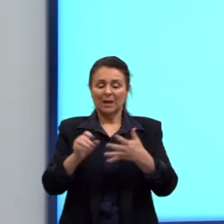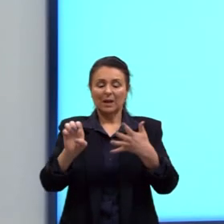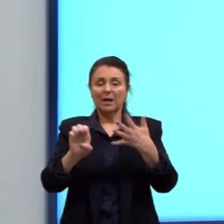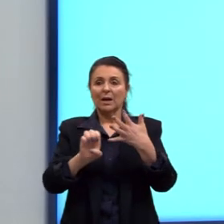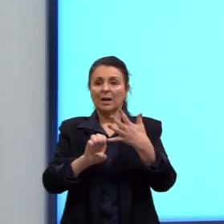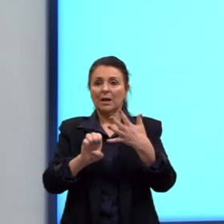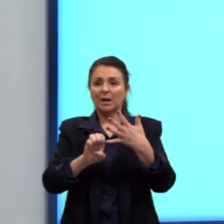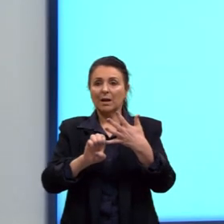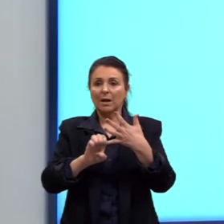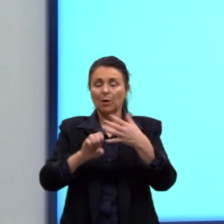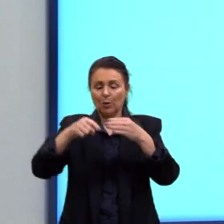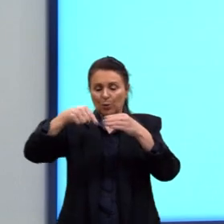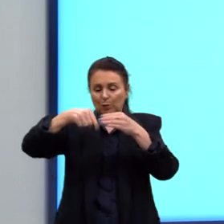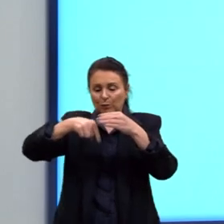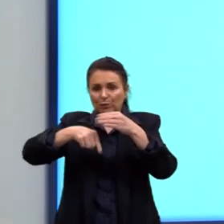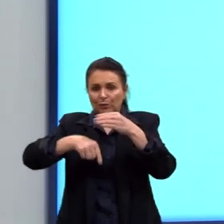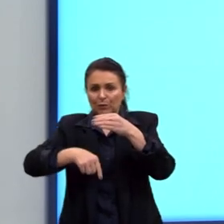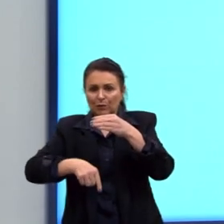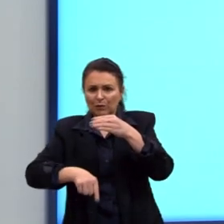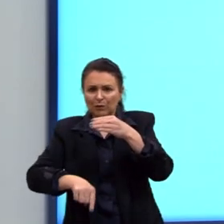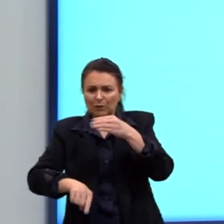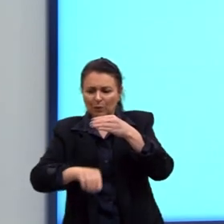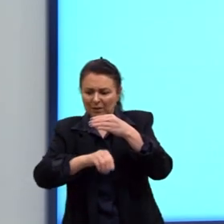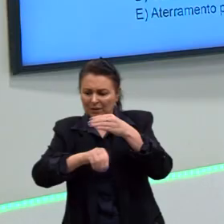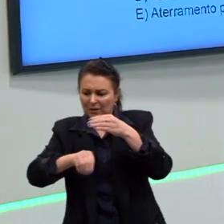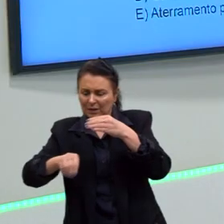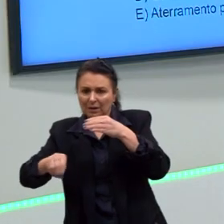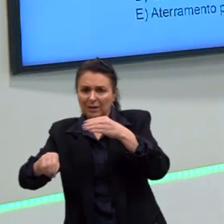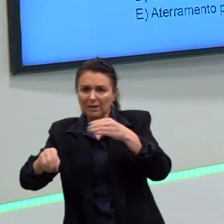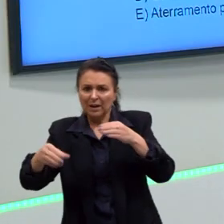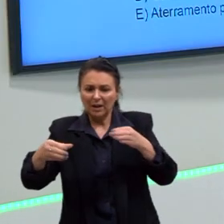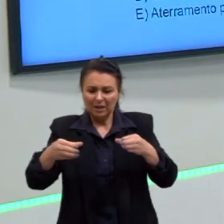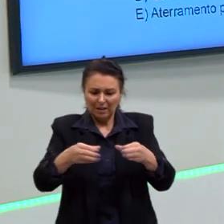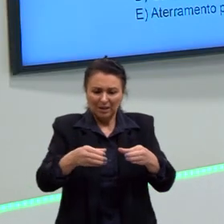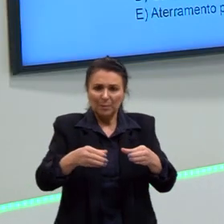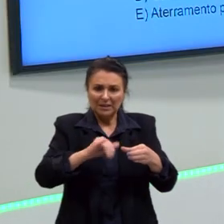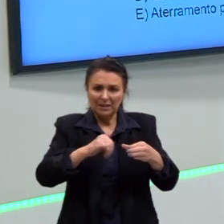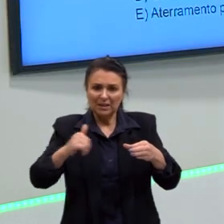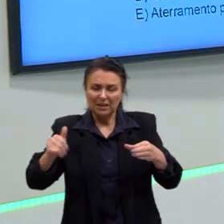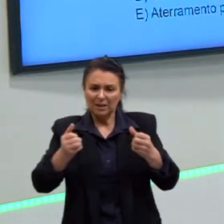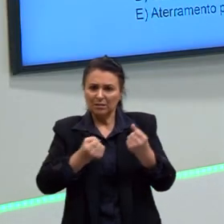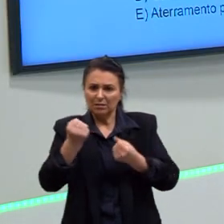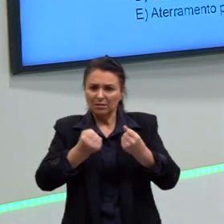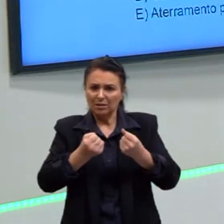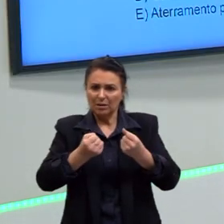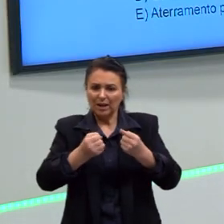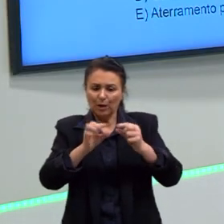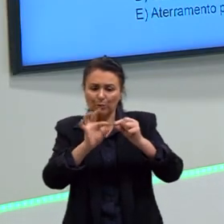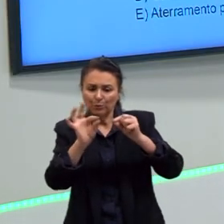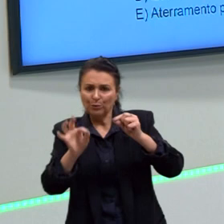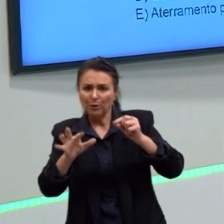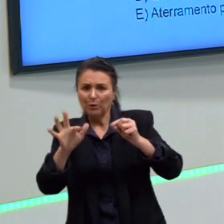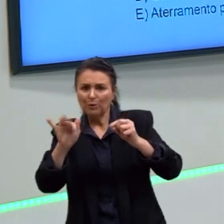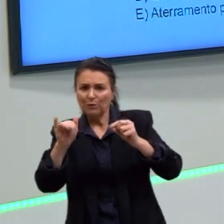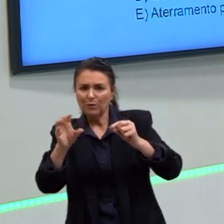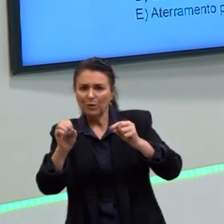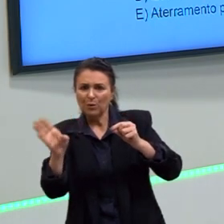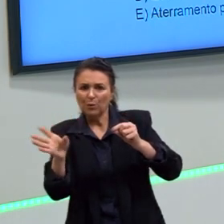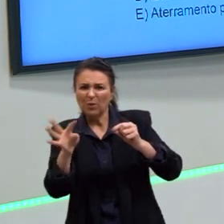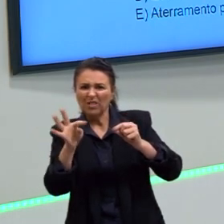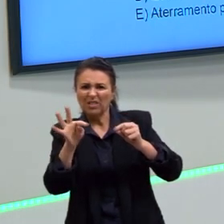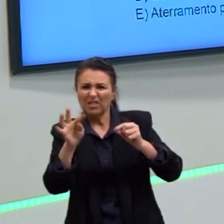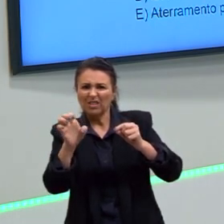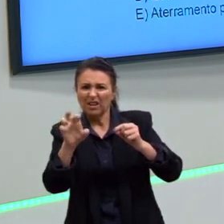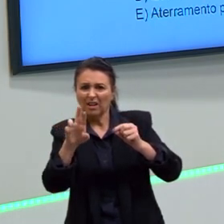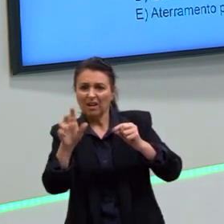E, aterramento pelo fio terra da bateria. A gente não falou ainda sobre fio terra, mas não é